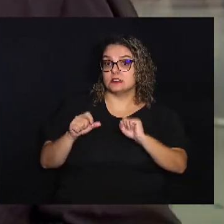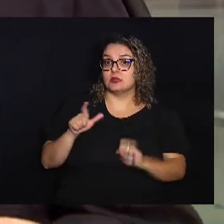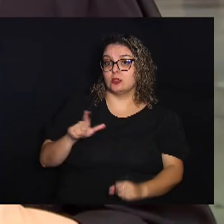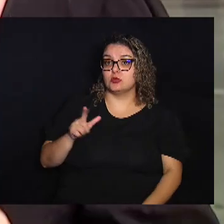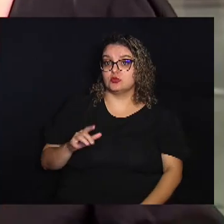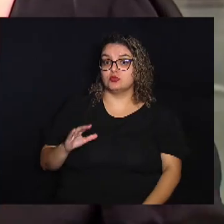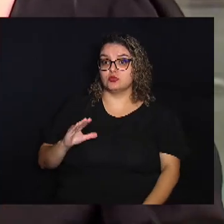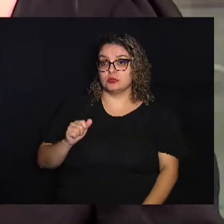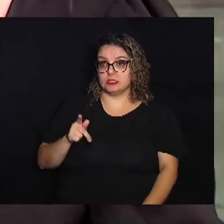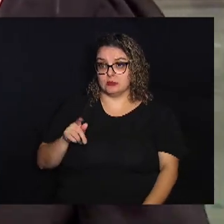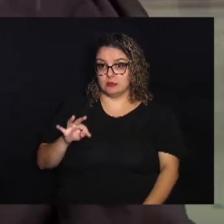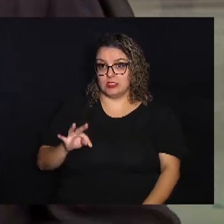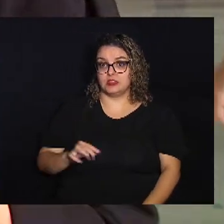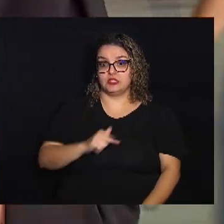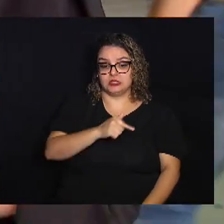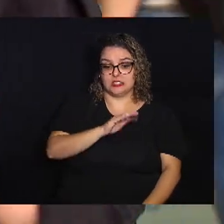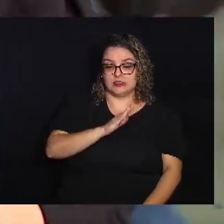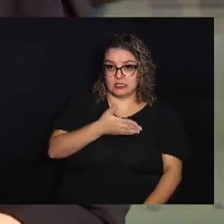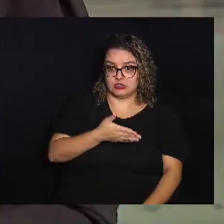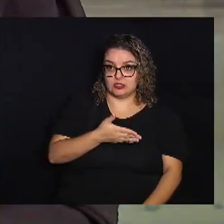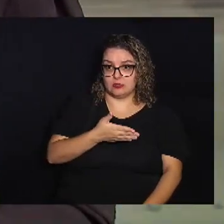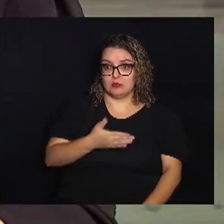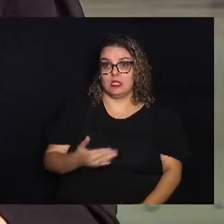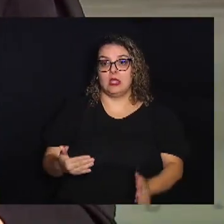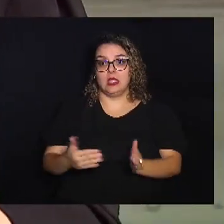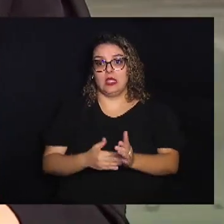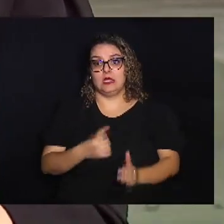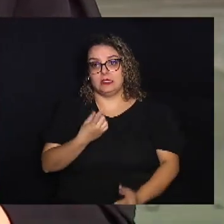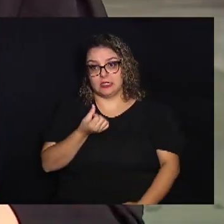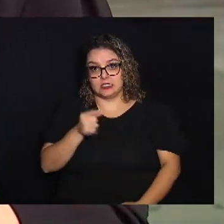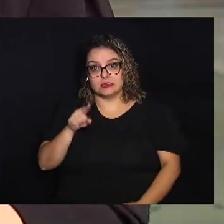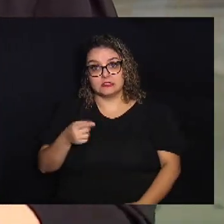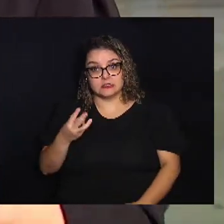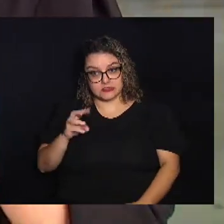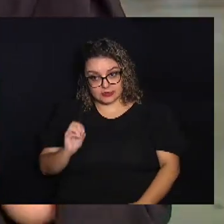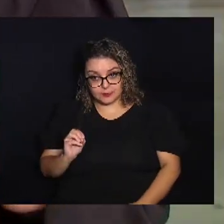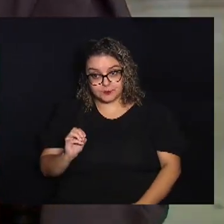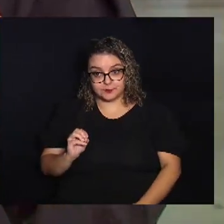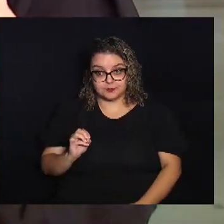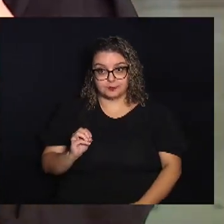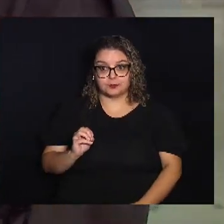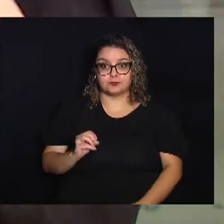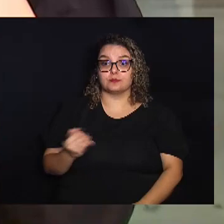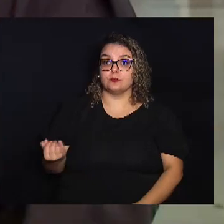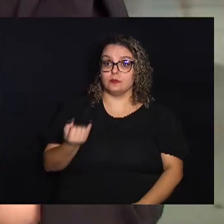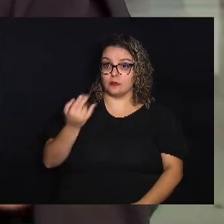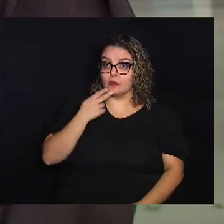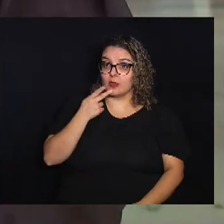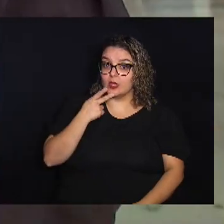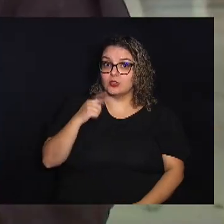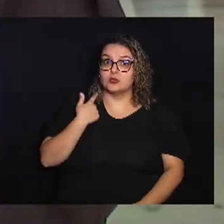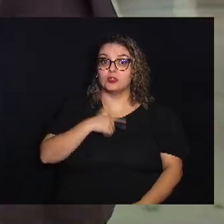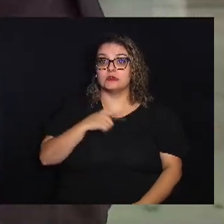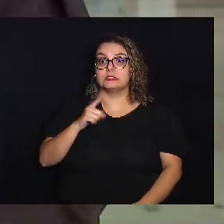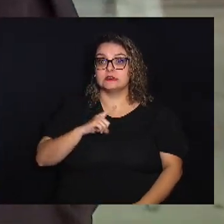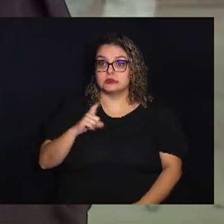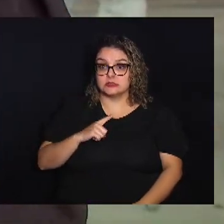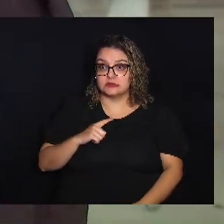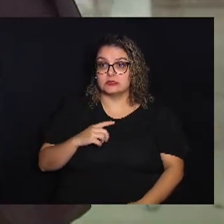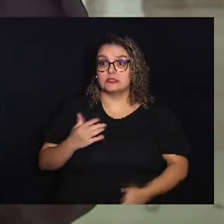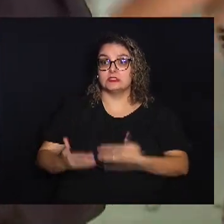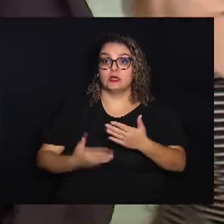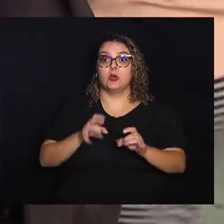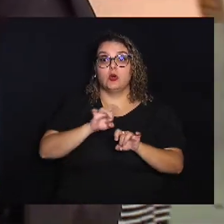CEPAT ele funciona das 7h30 da manhã às 16h30 da tarde é importante dizer que nós também temos um serviço